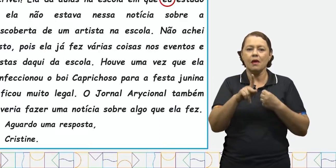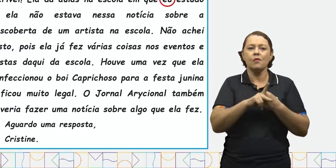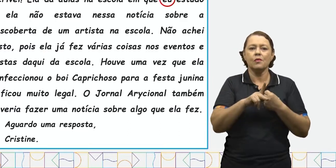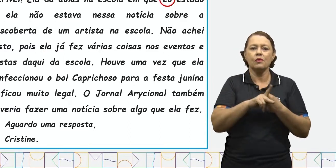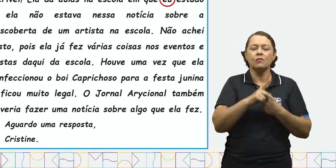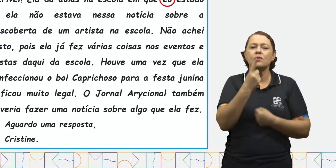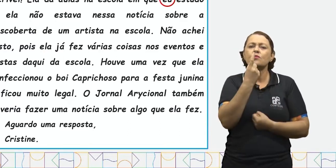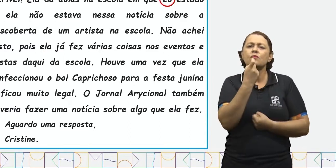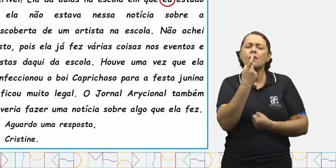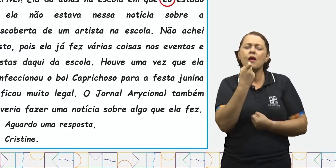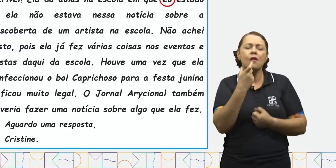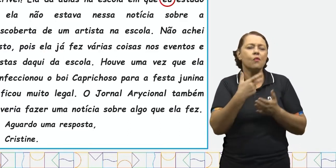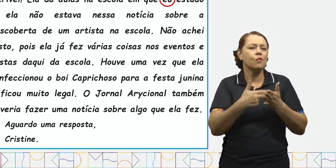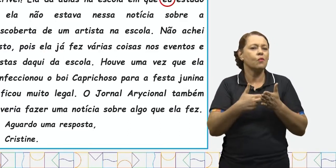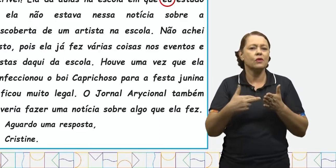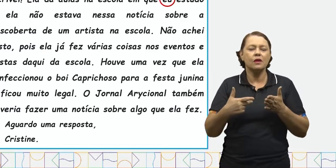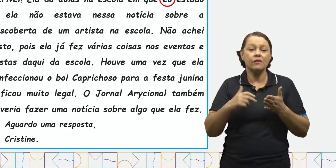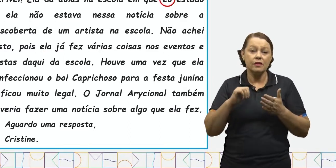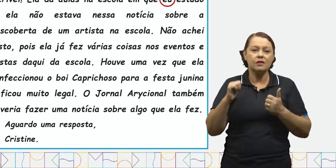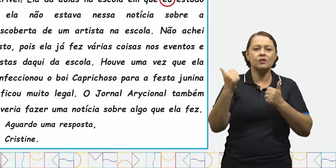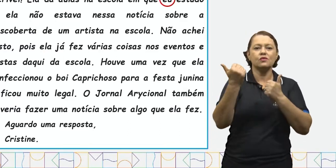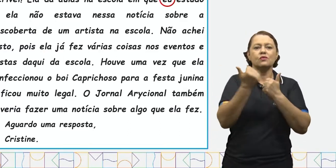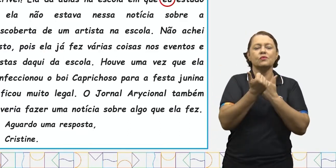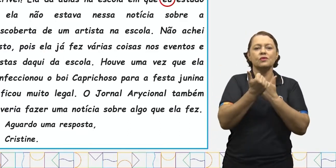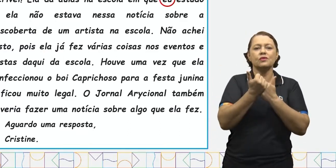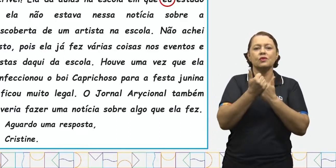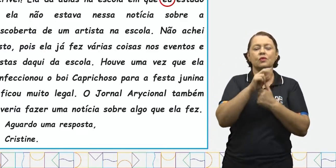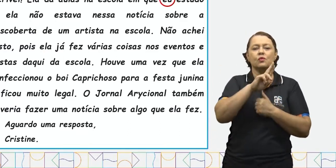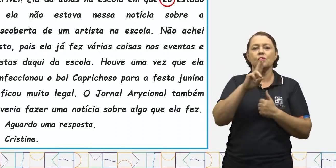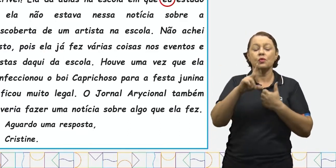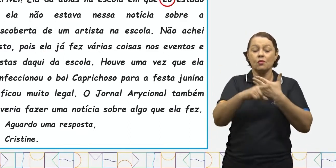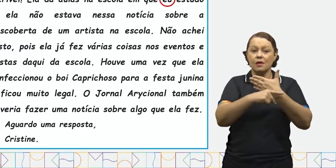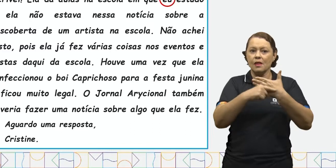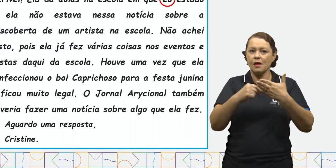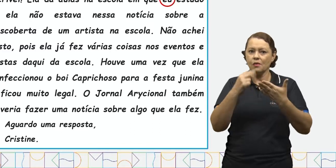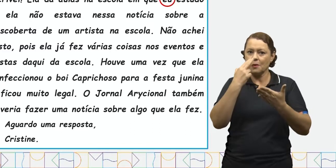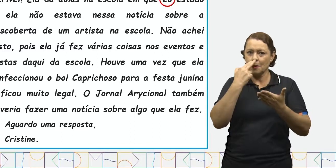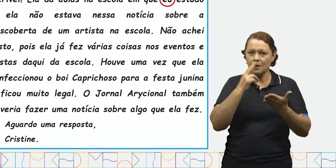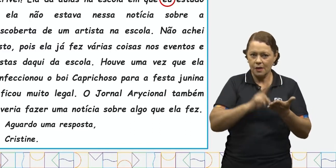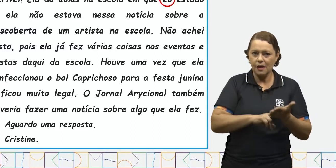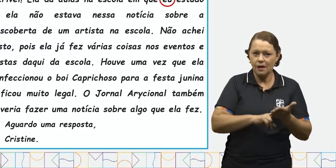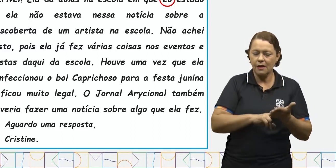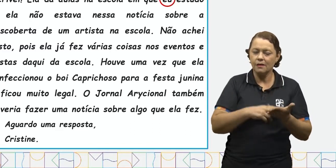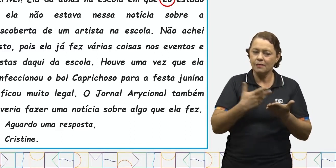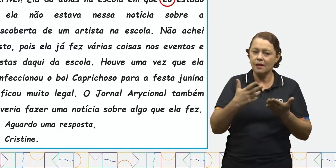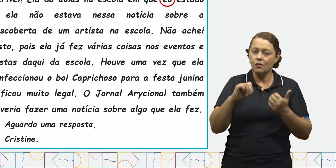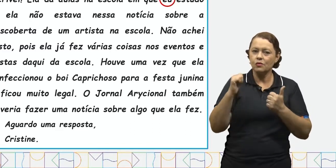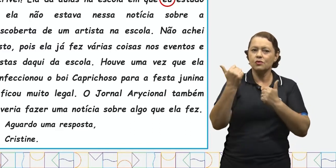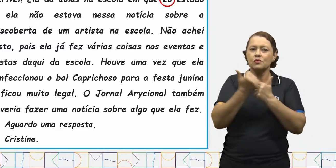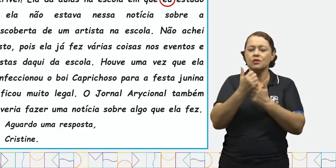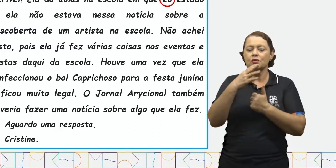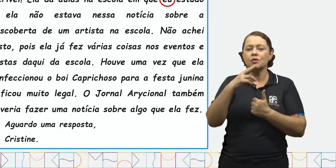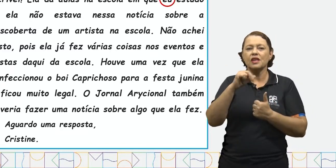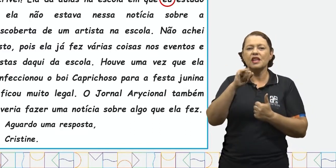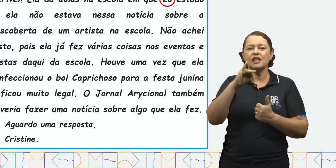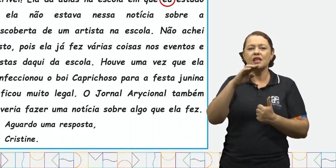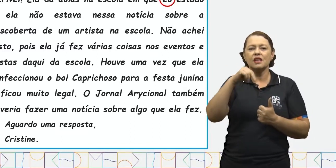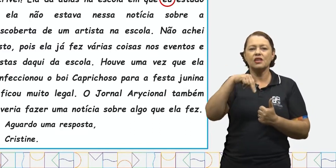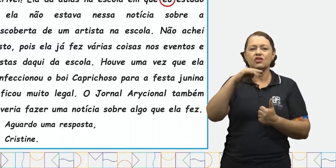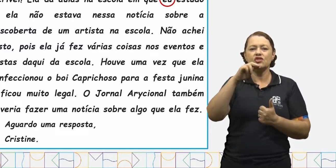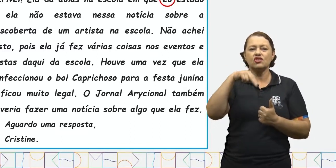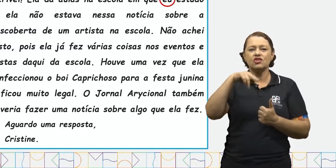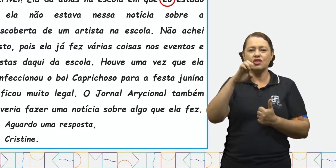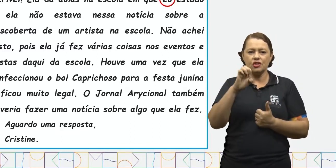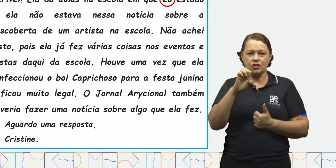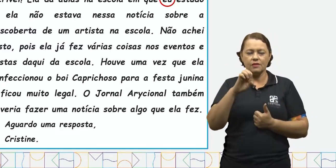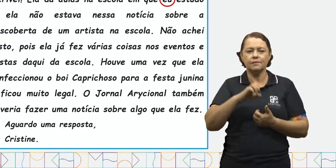uma vez na carta e substitui o nome da autora da carta, ou seja, substitui o nome Cristine. Outro